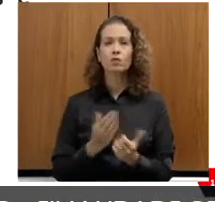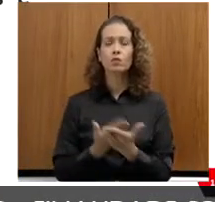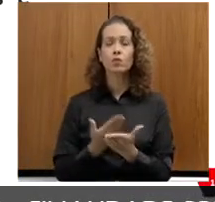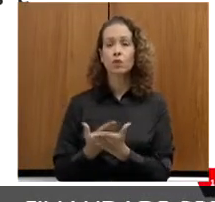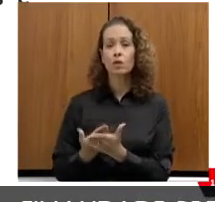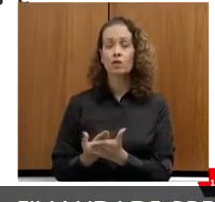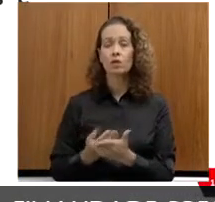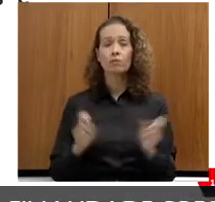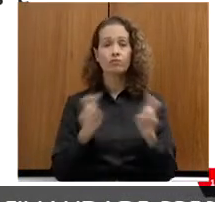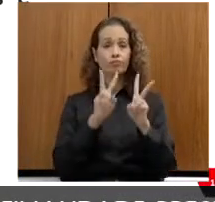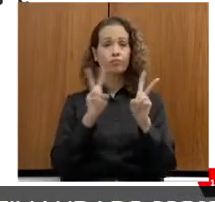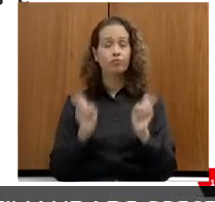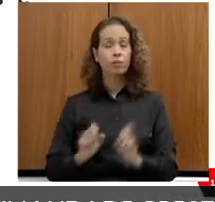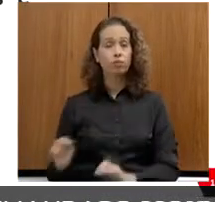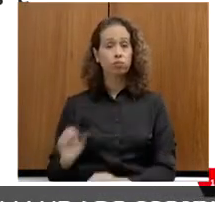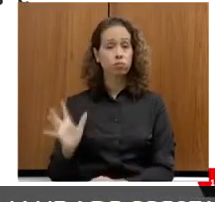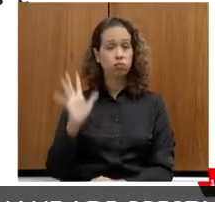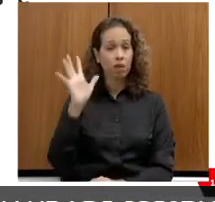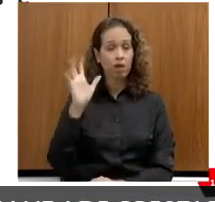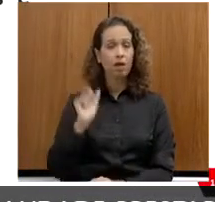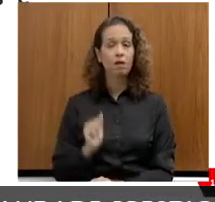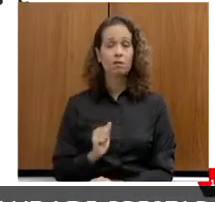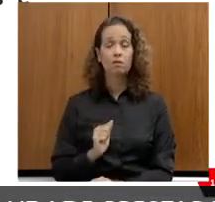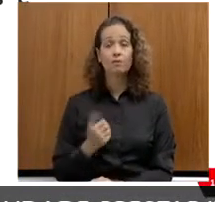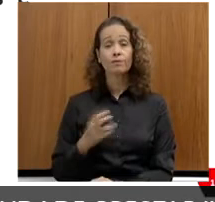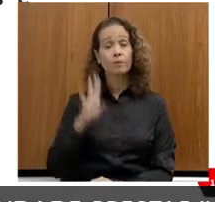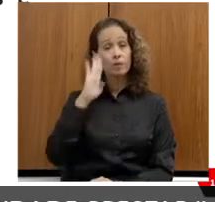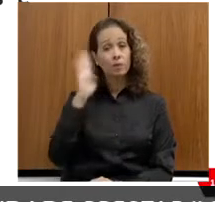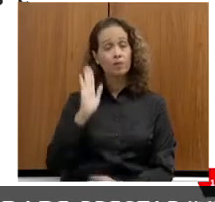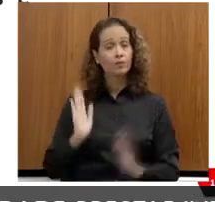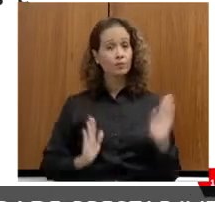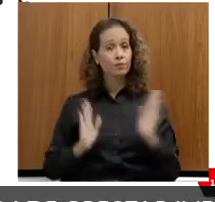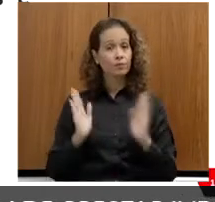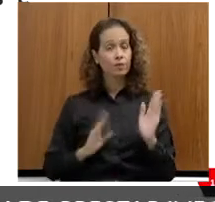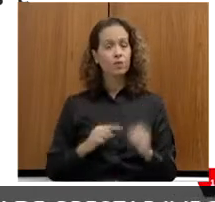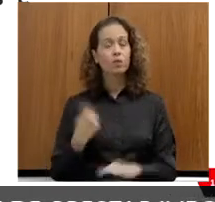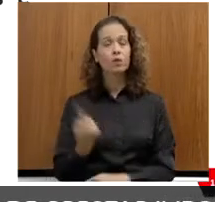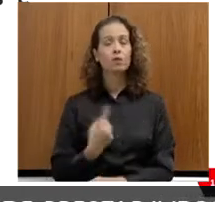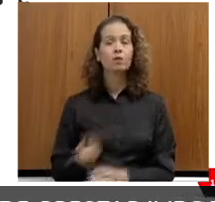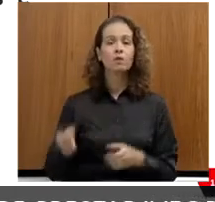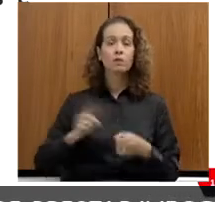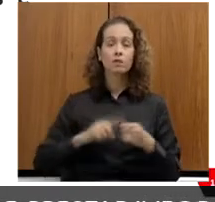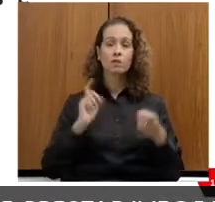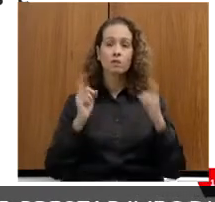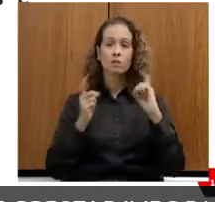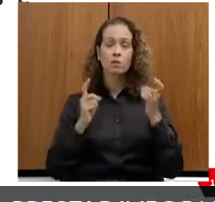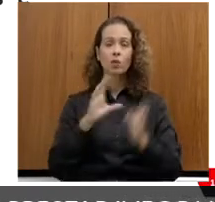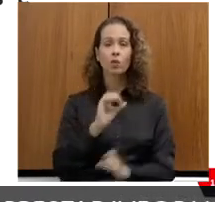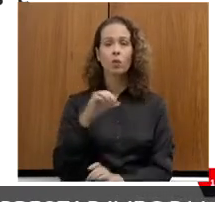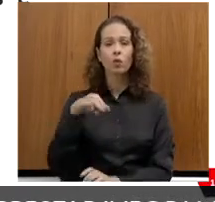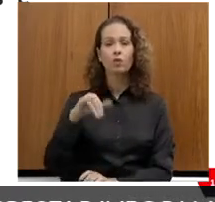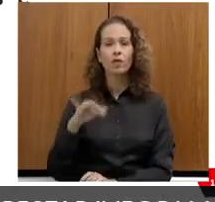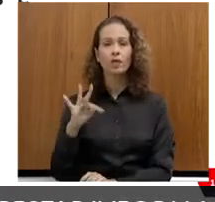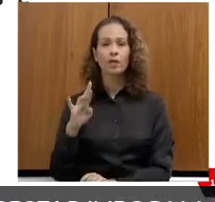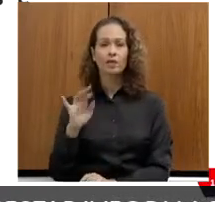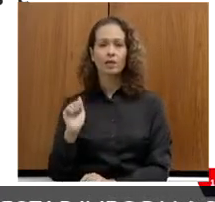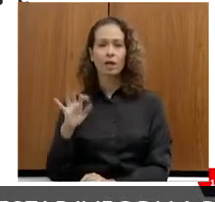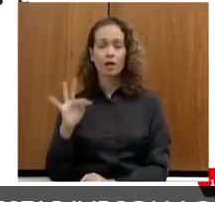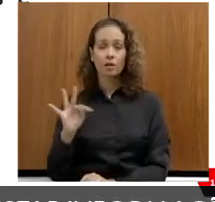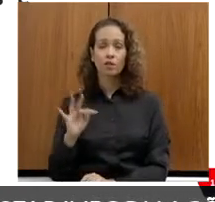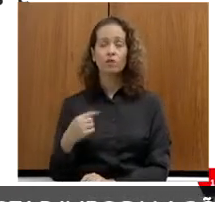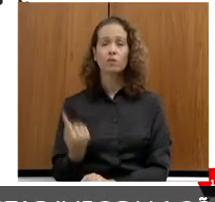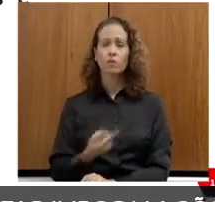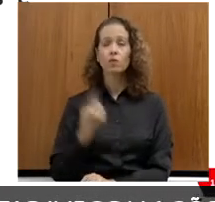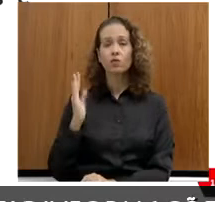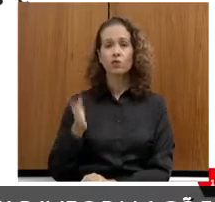assunto para nós muito caro, ainda mais nesse momento. Nós retomamos as reuniões do Comitrat e, com isso, gente já fez